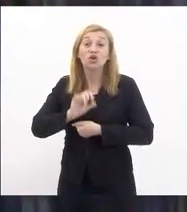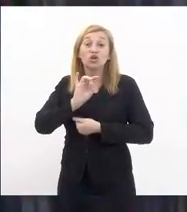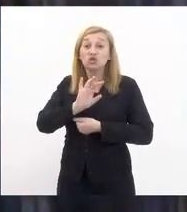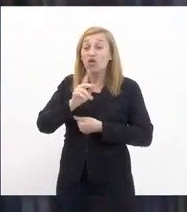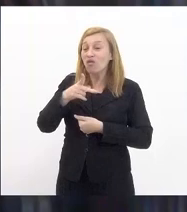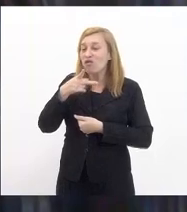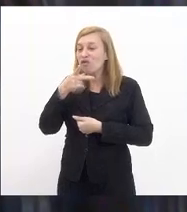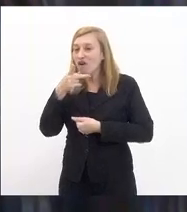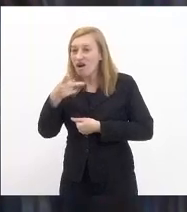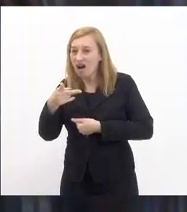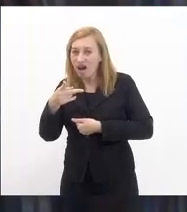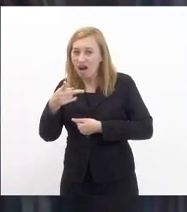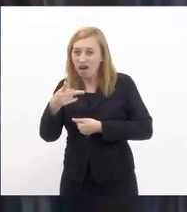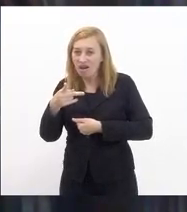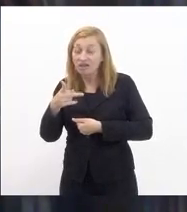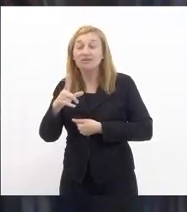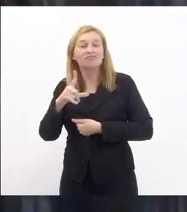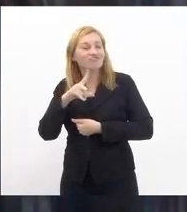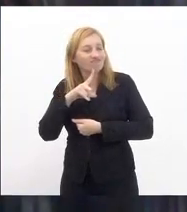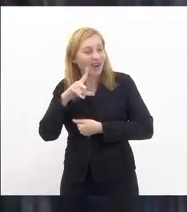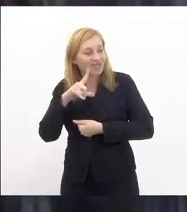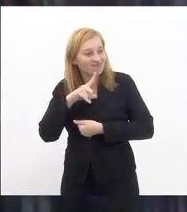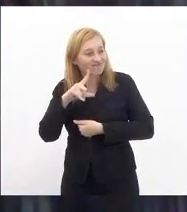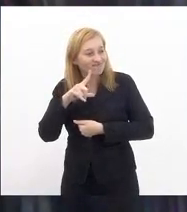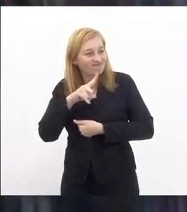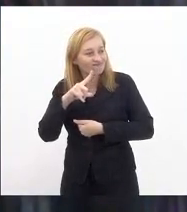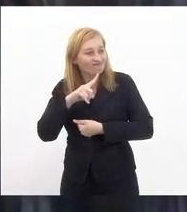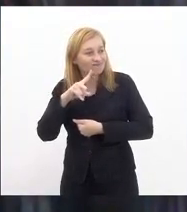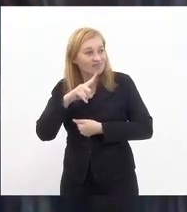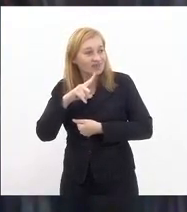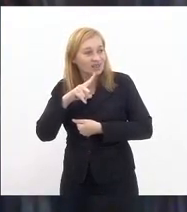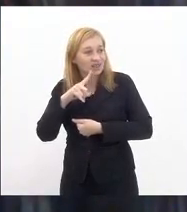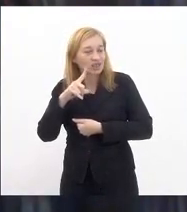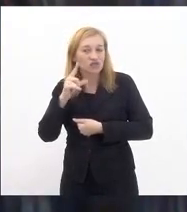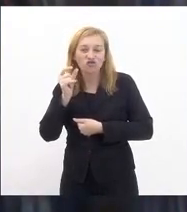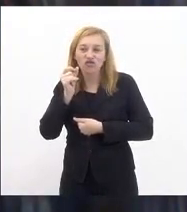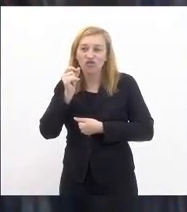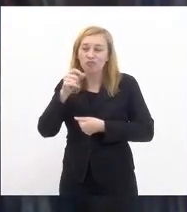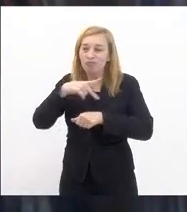que existe na Suécia